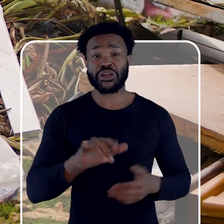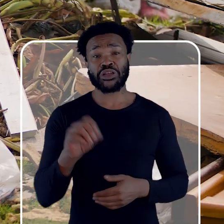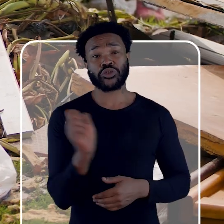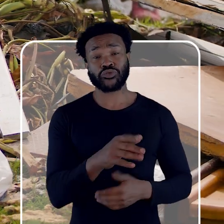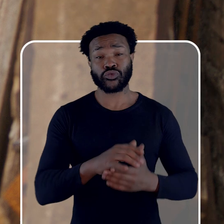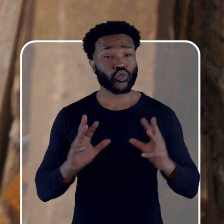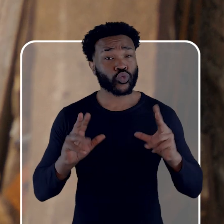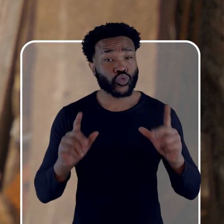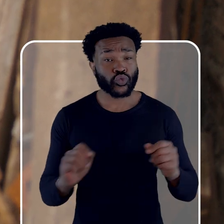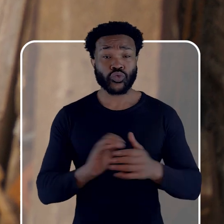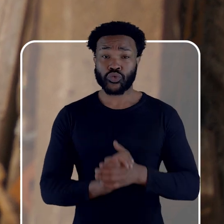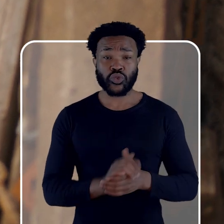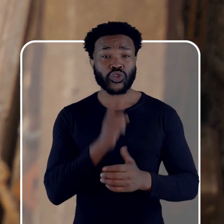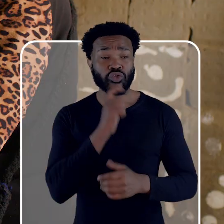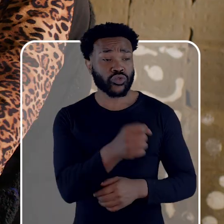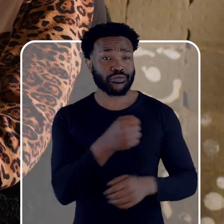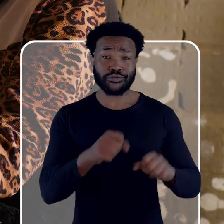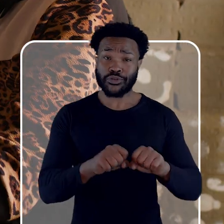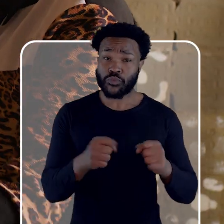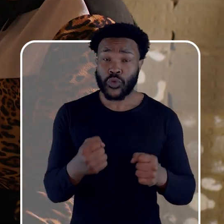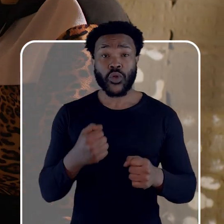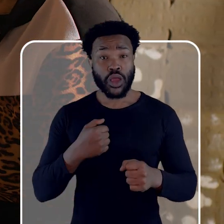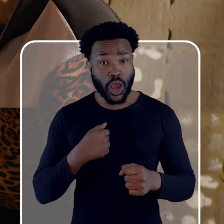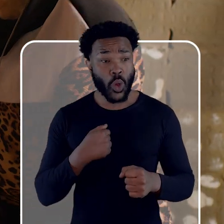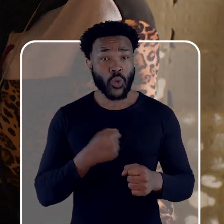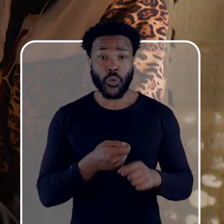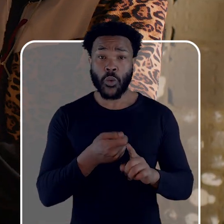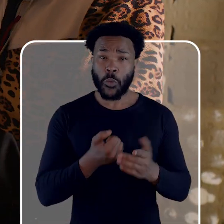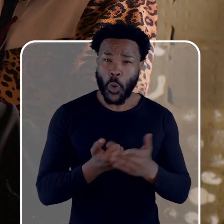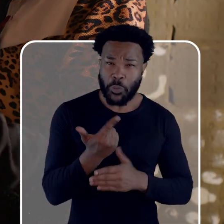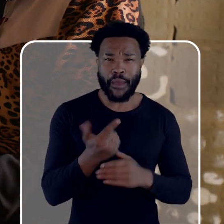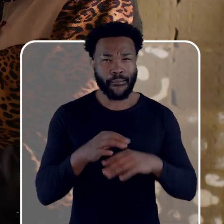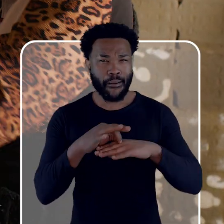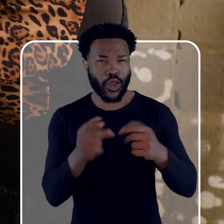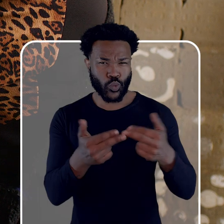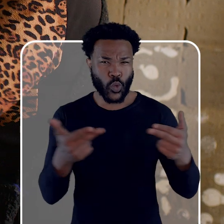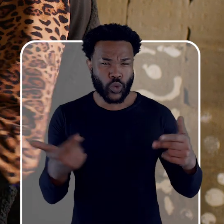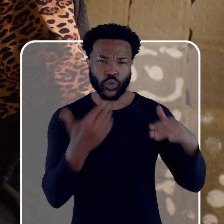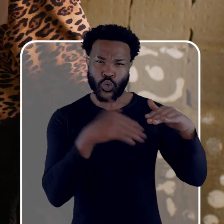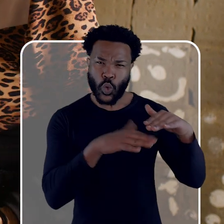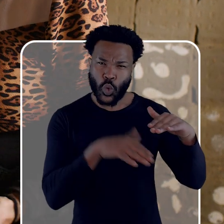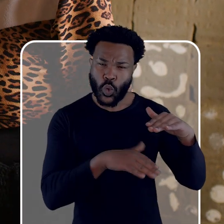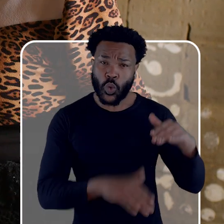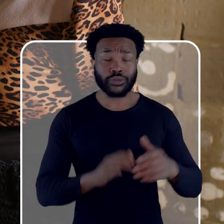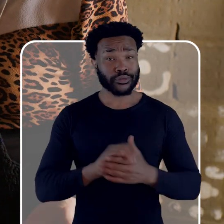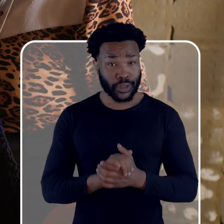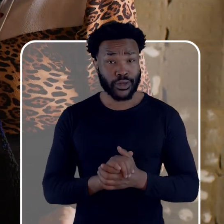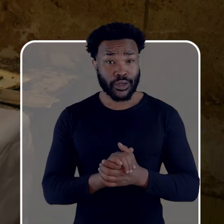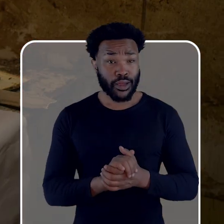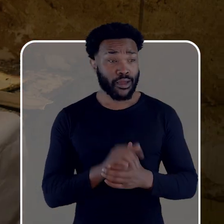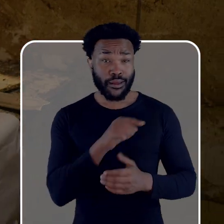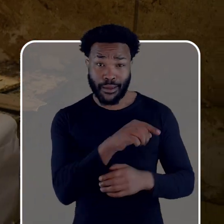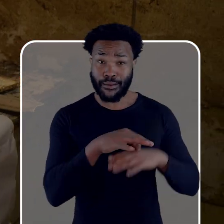quebrou a geladeira. Eu tinha feito rancho por um mês, que é sempre fácil e tem marinha de comprar coisa e